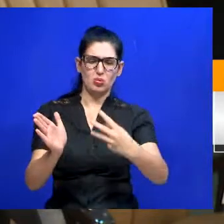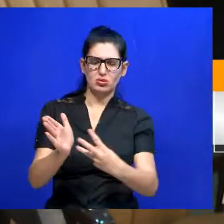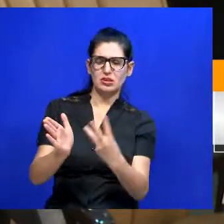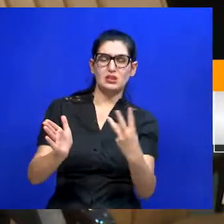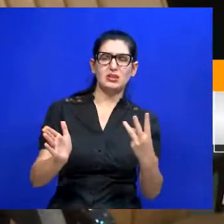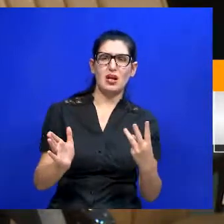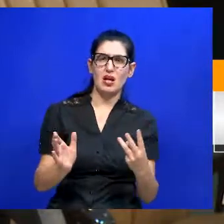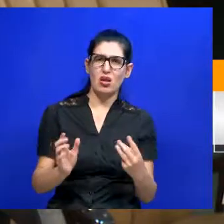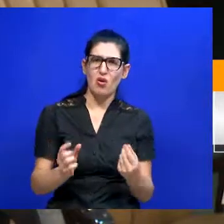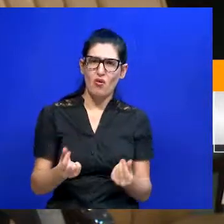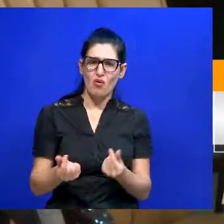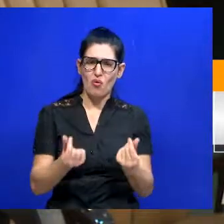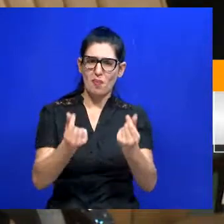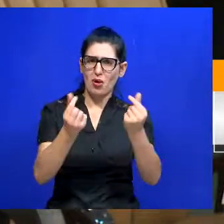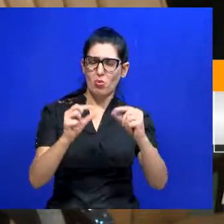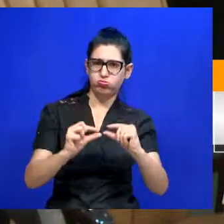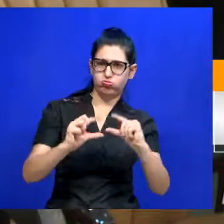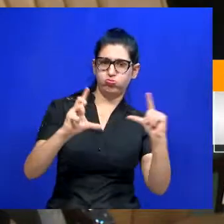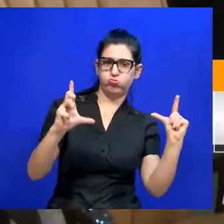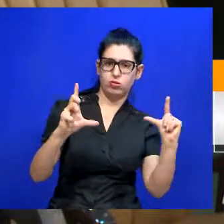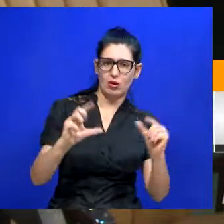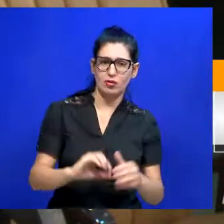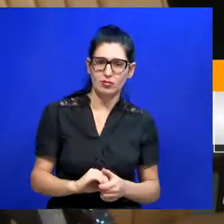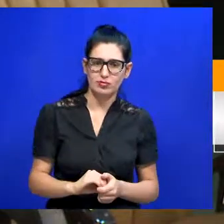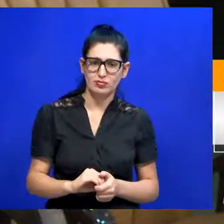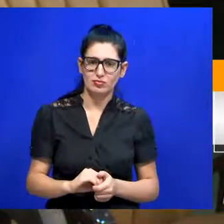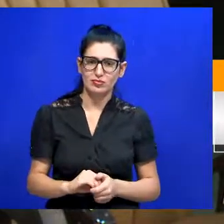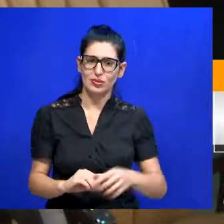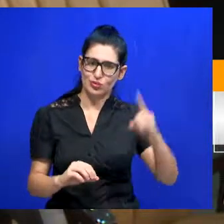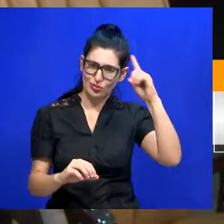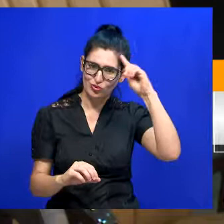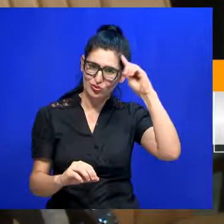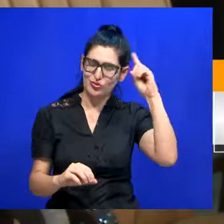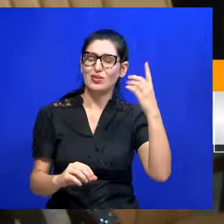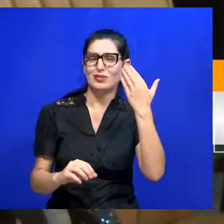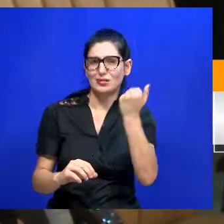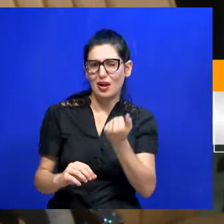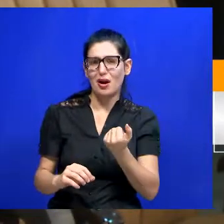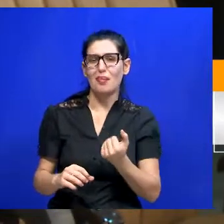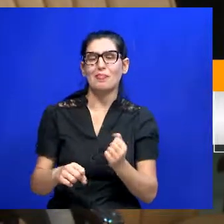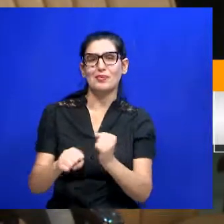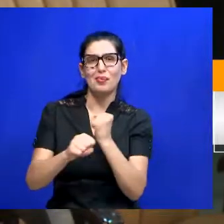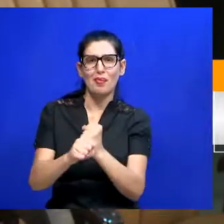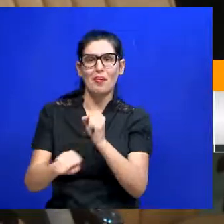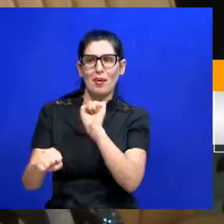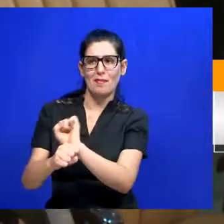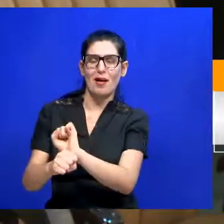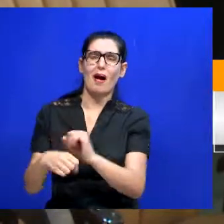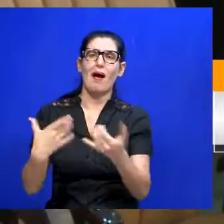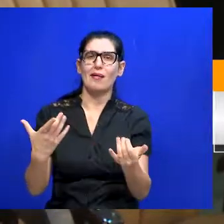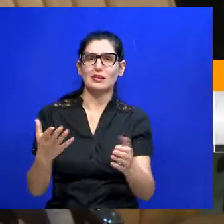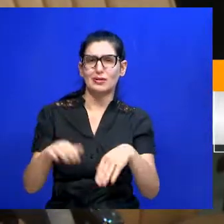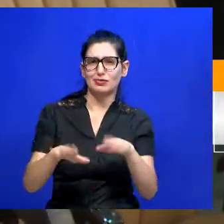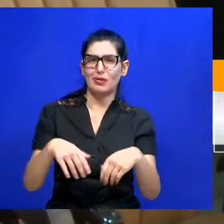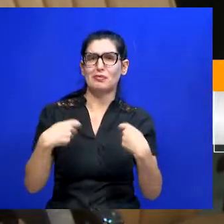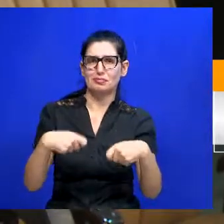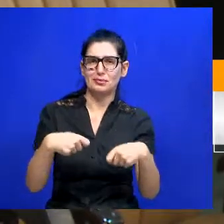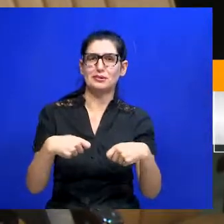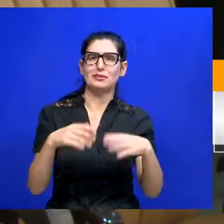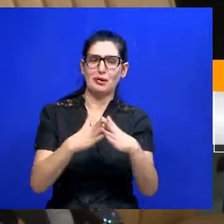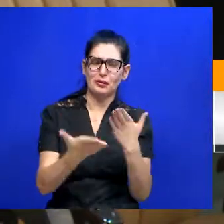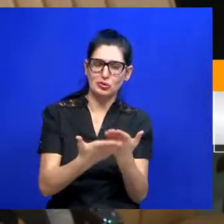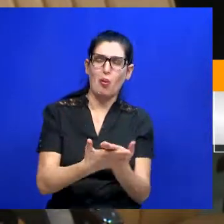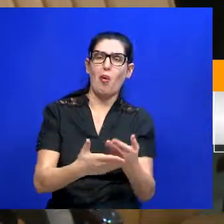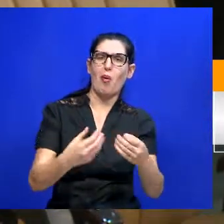maior e aditado e obras como a gente vê no nosso dia a dia aí parada, a gente esperando para uma creche abrir e